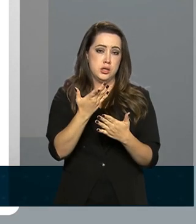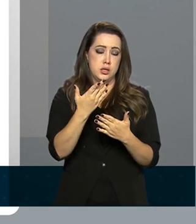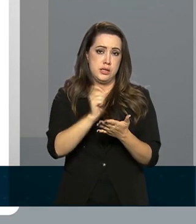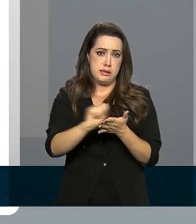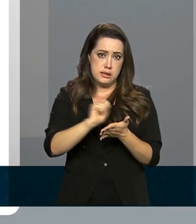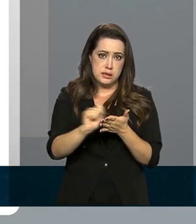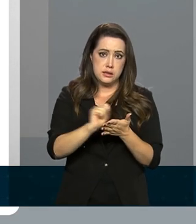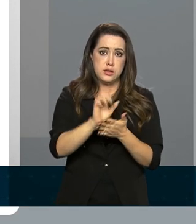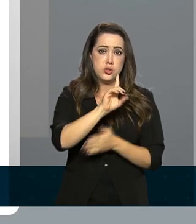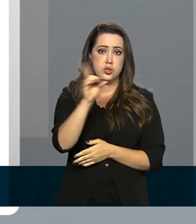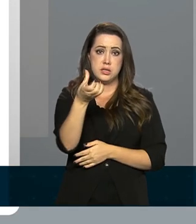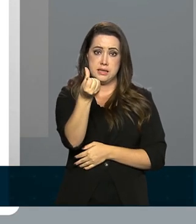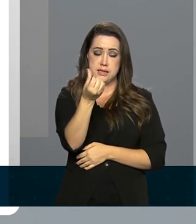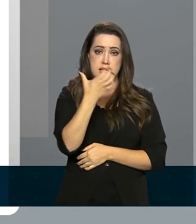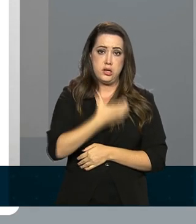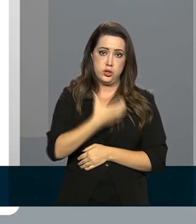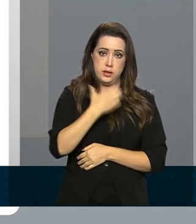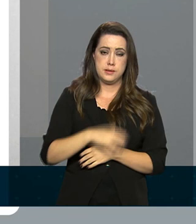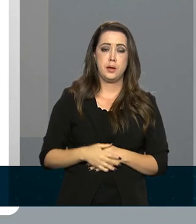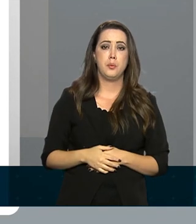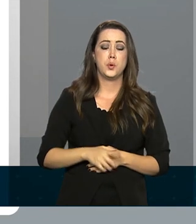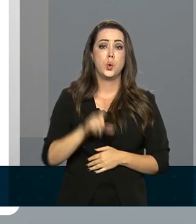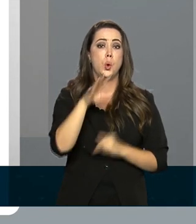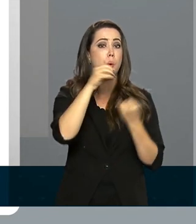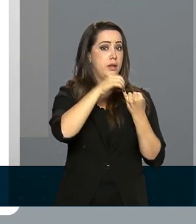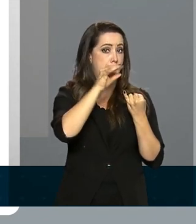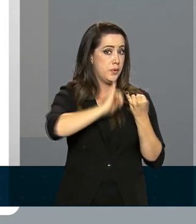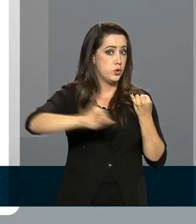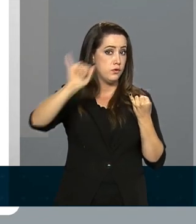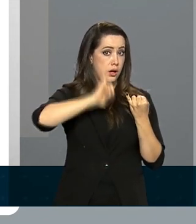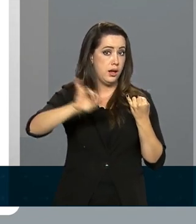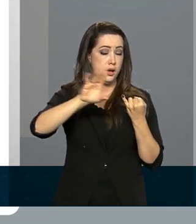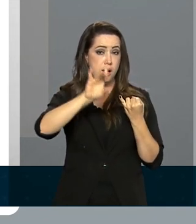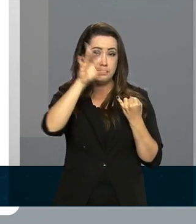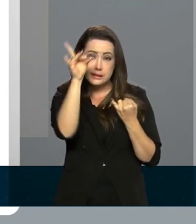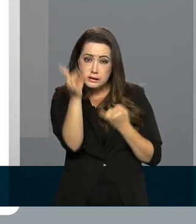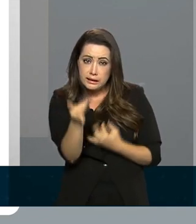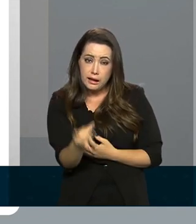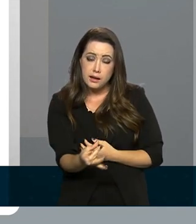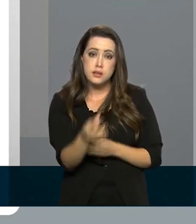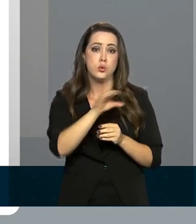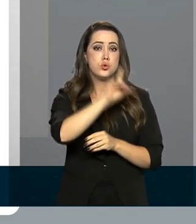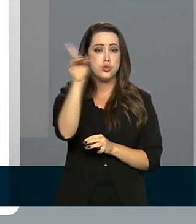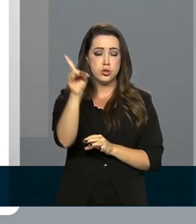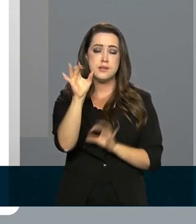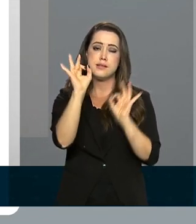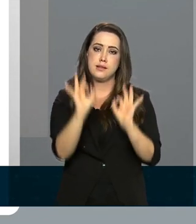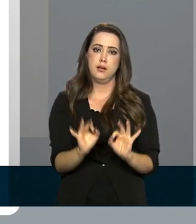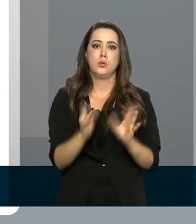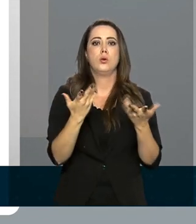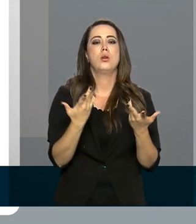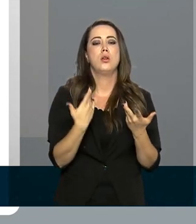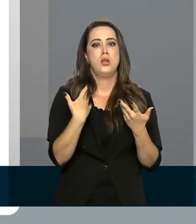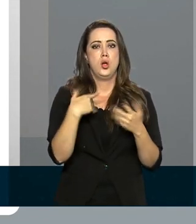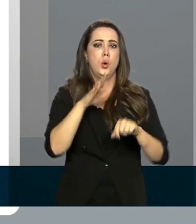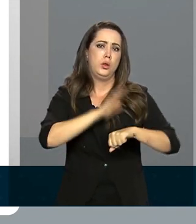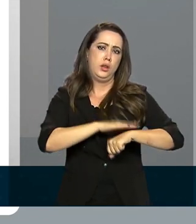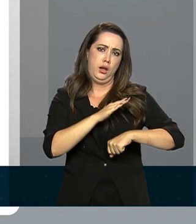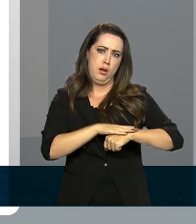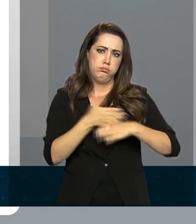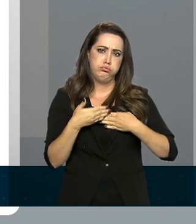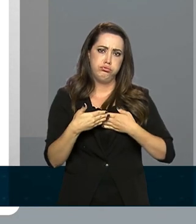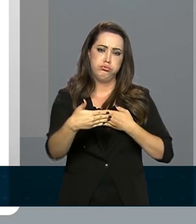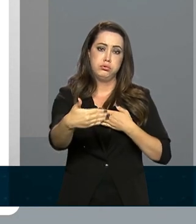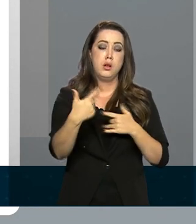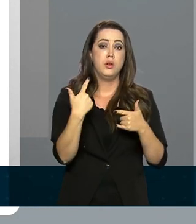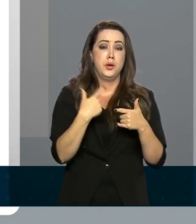6 de dezembro. O Inep divulgará nos editais o cronograma completo de aplicação. A prorrogação do exame foi determinada